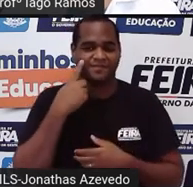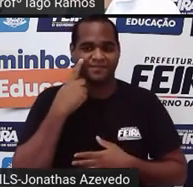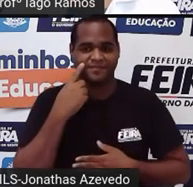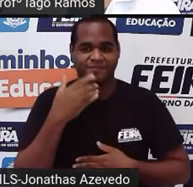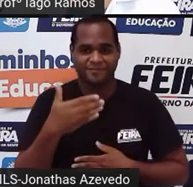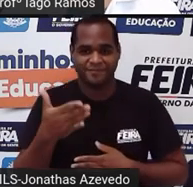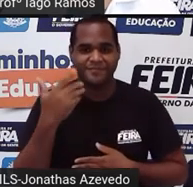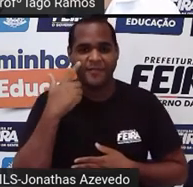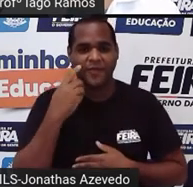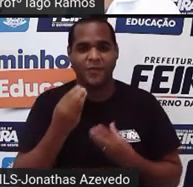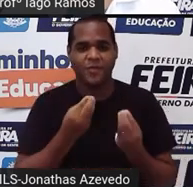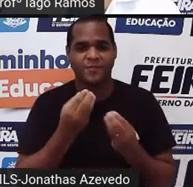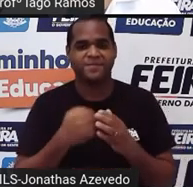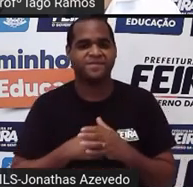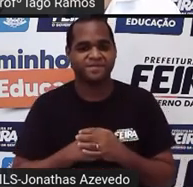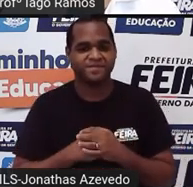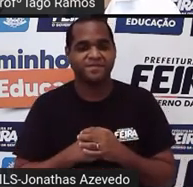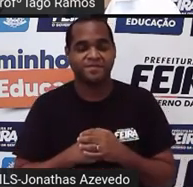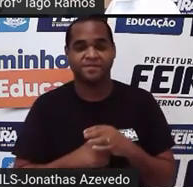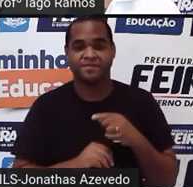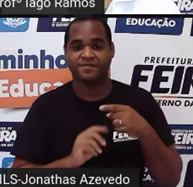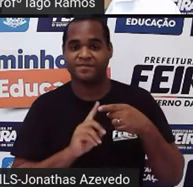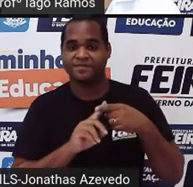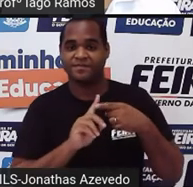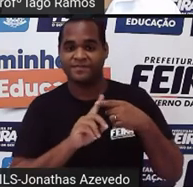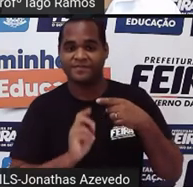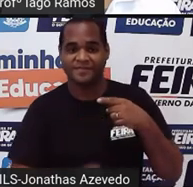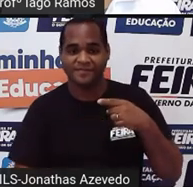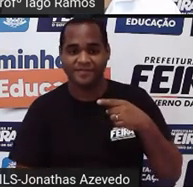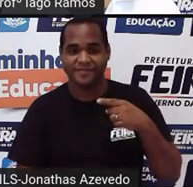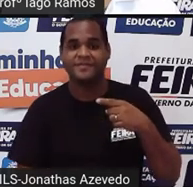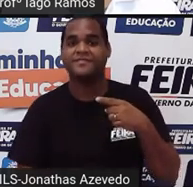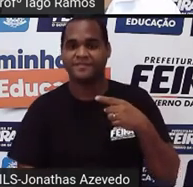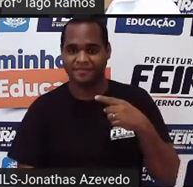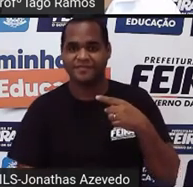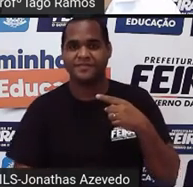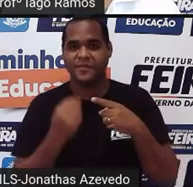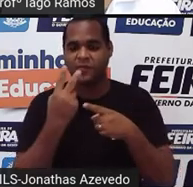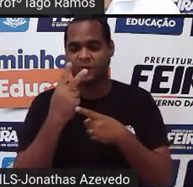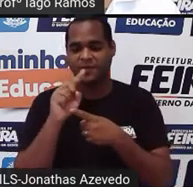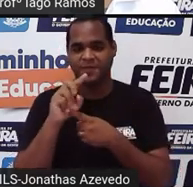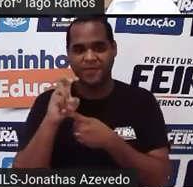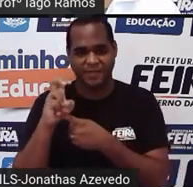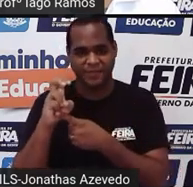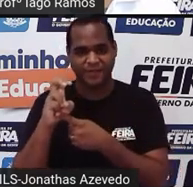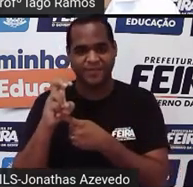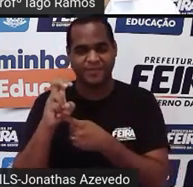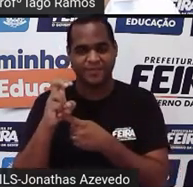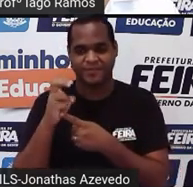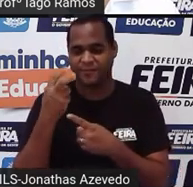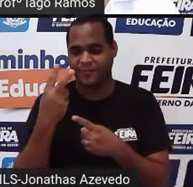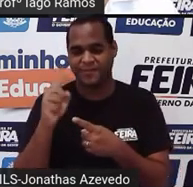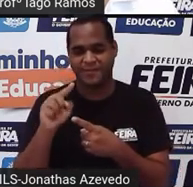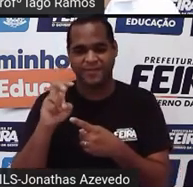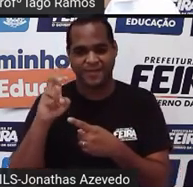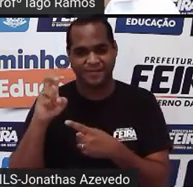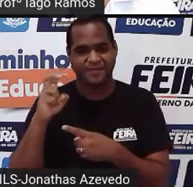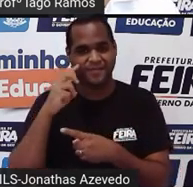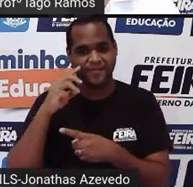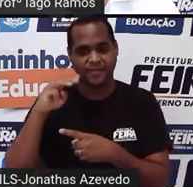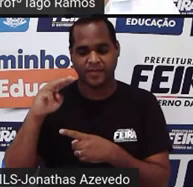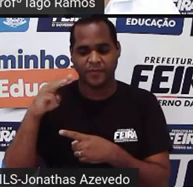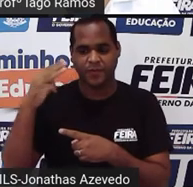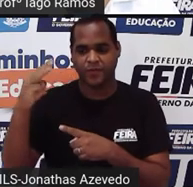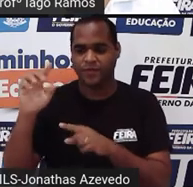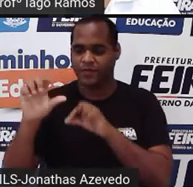Olha só, no item A, como é que eu pego os 2,5 metros cúbicos e